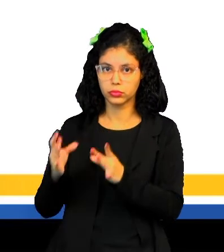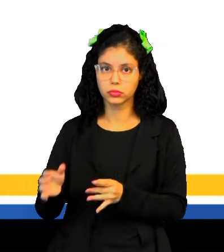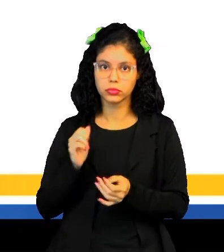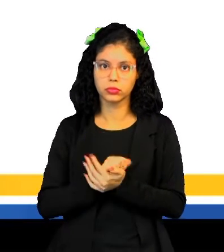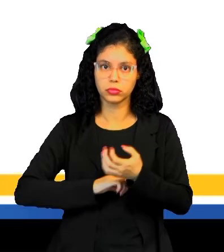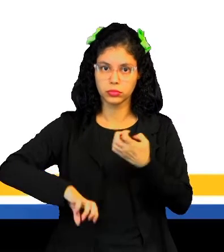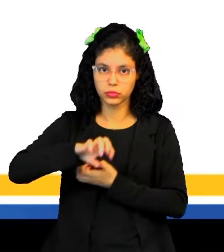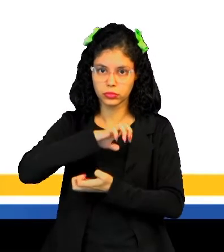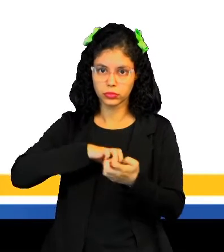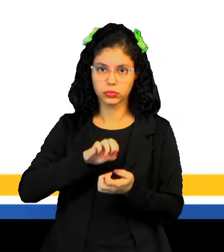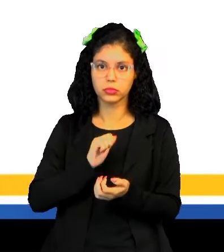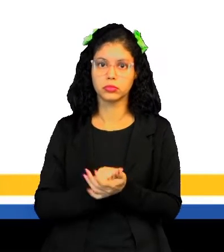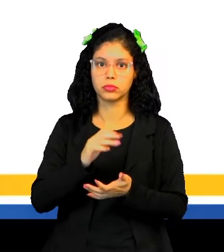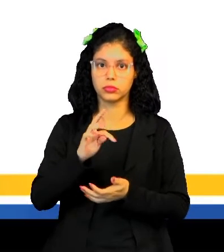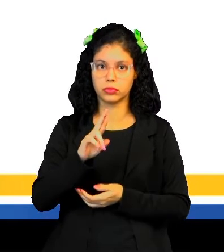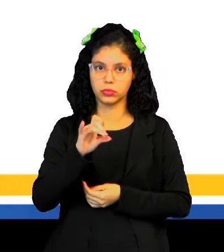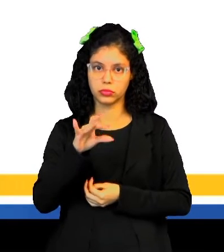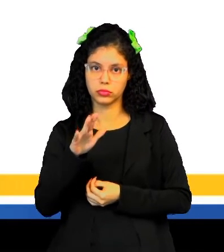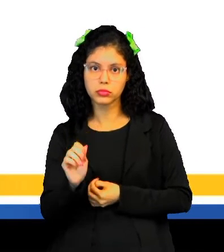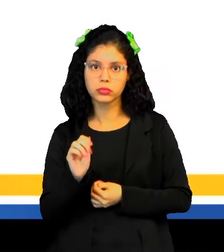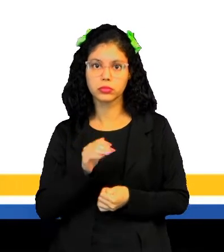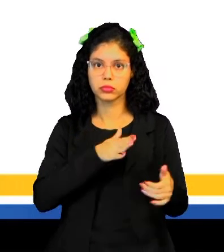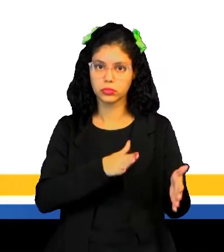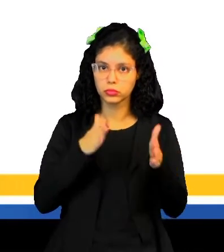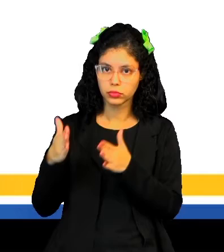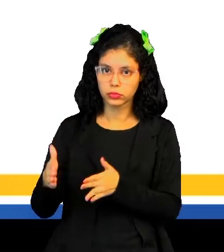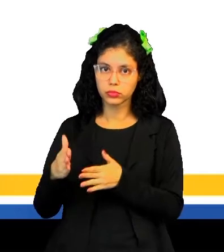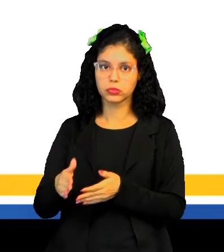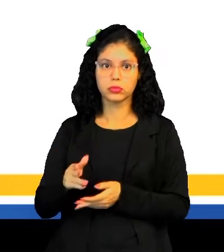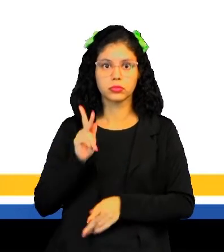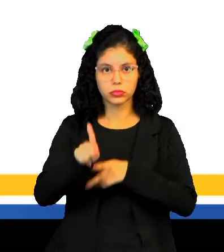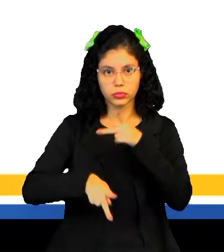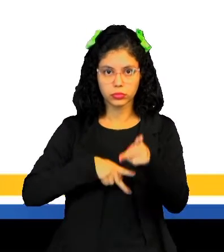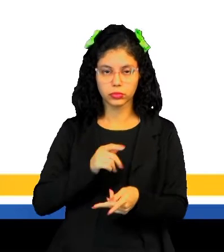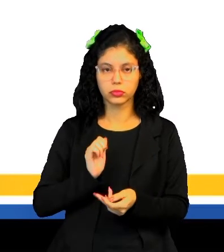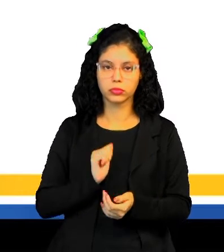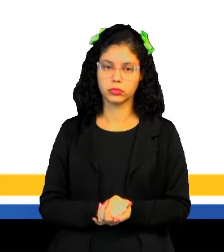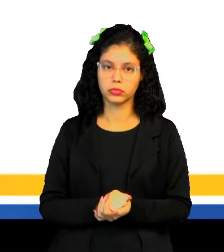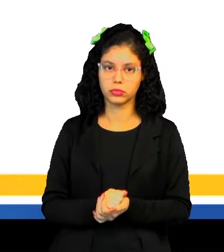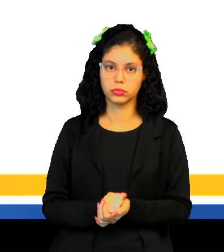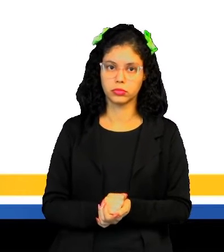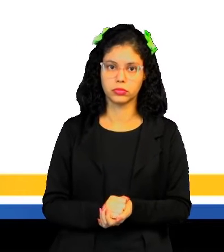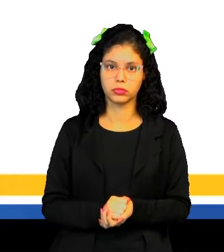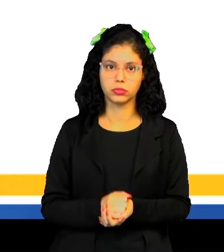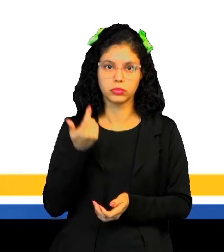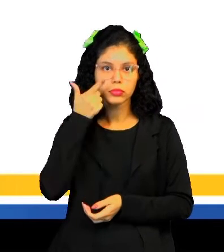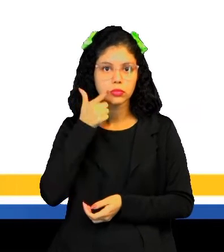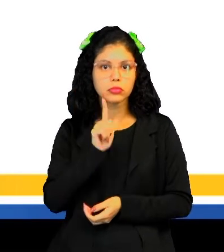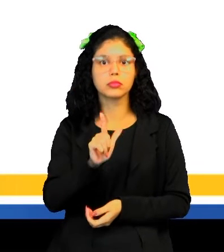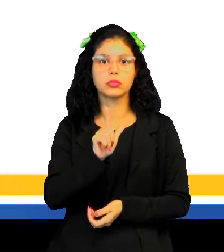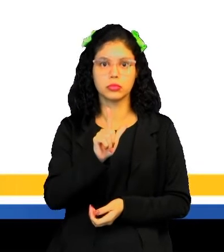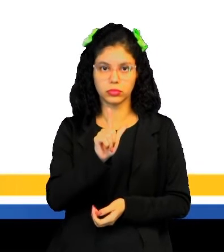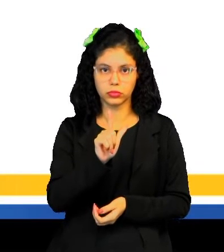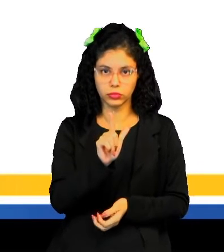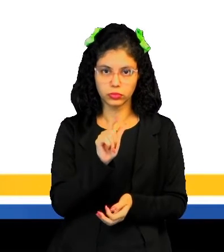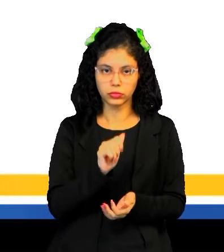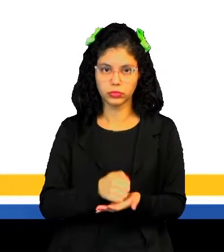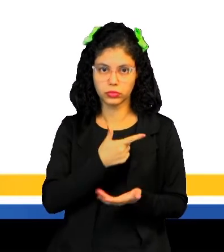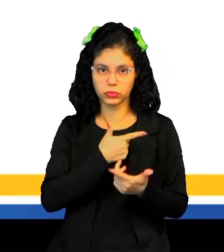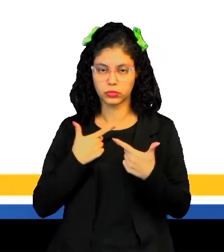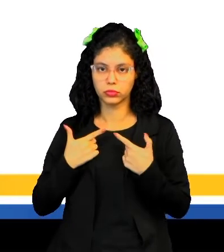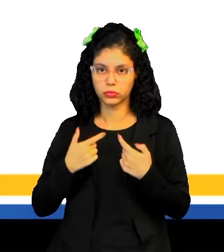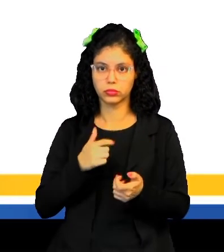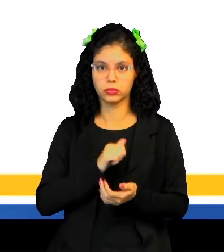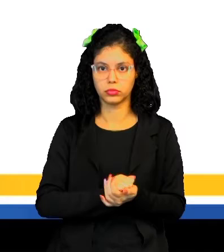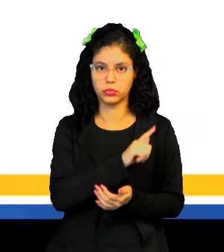Era uma revolta de tropeiros, donos de minas e parte da população. Claro, né? Que eles foram vencidos pelas tropas do governo, né? Em maior